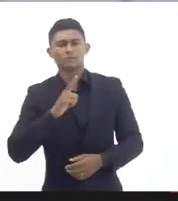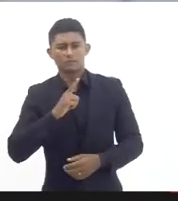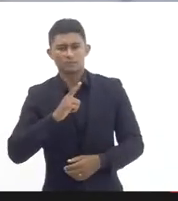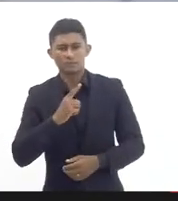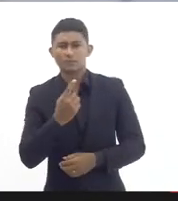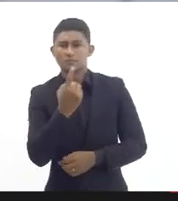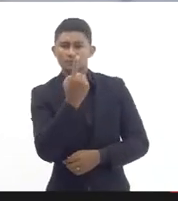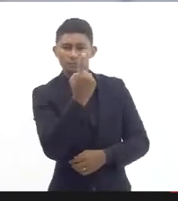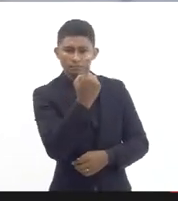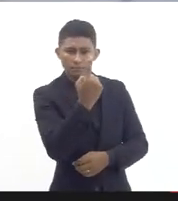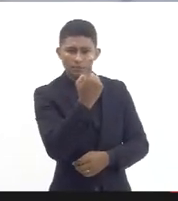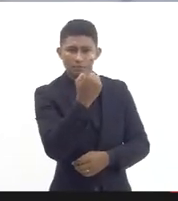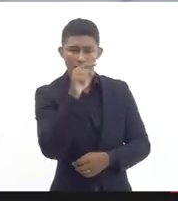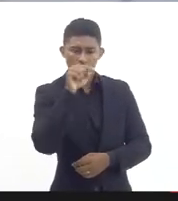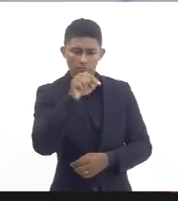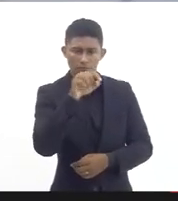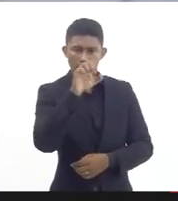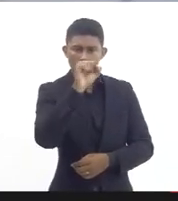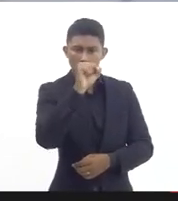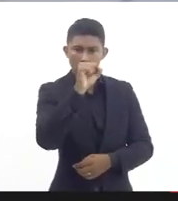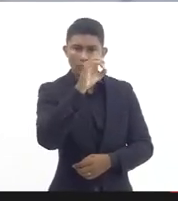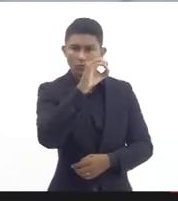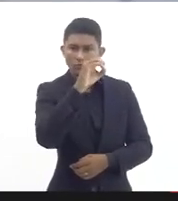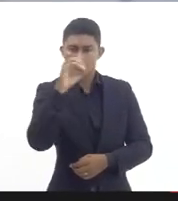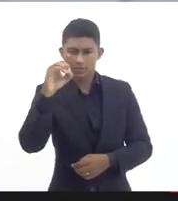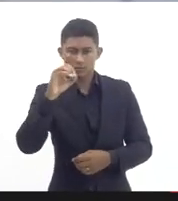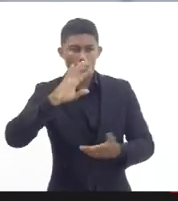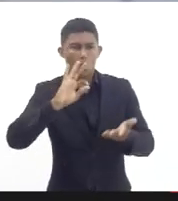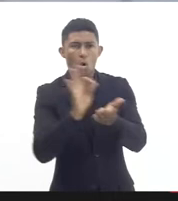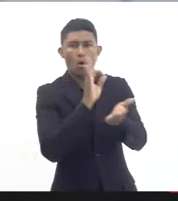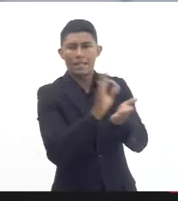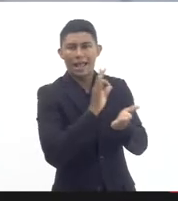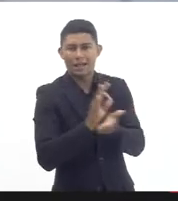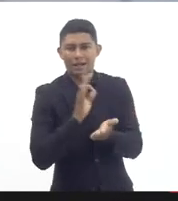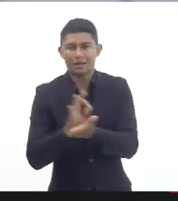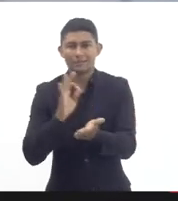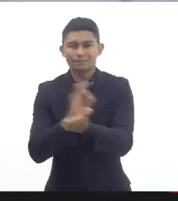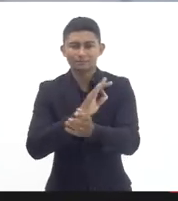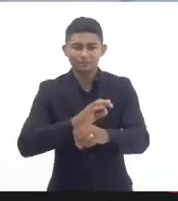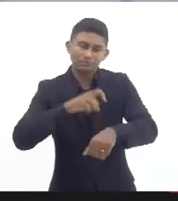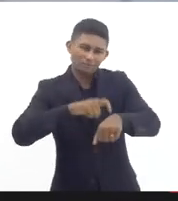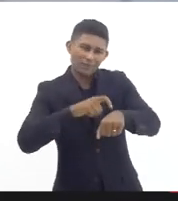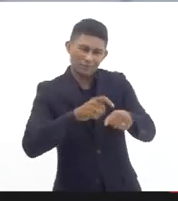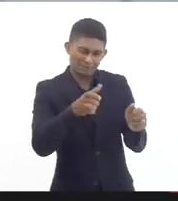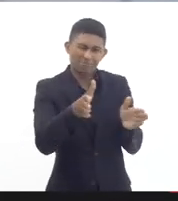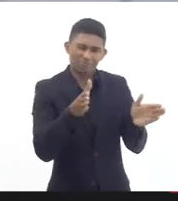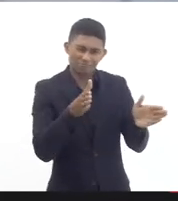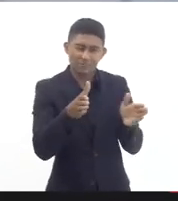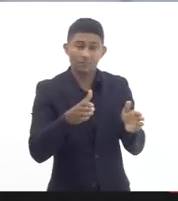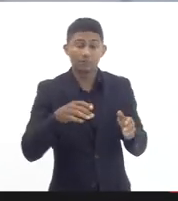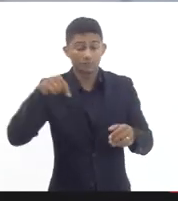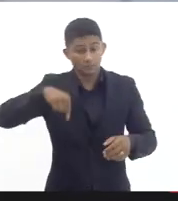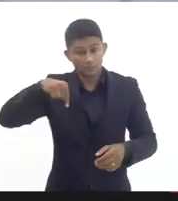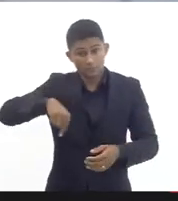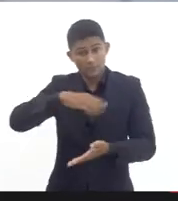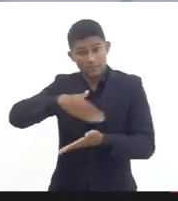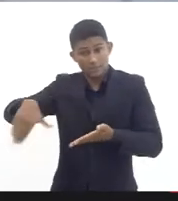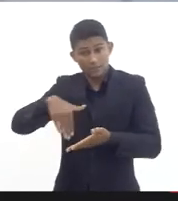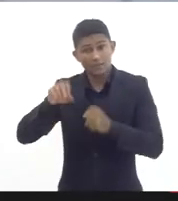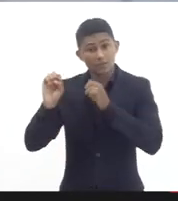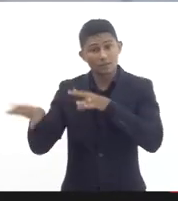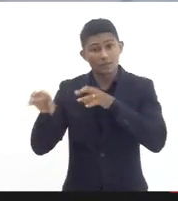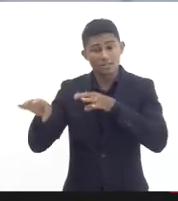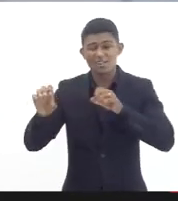.200 contratos temporários disponíveis então a Secretaria vem fazendo todo o esforço para cumprir a carência